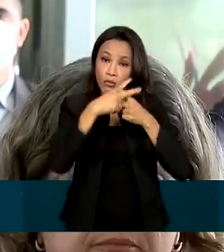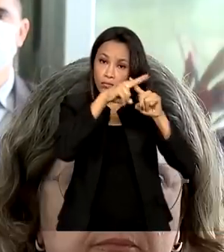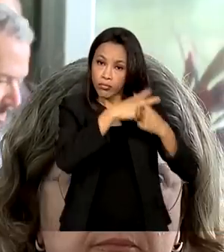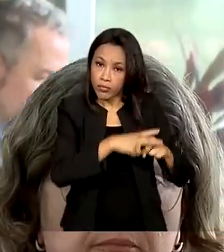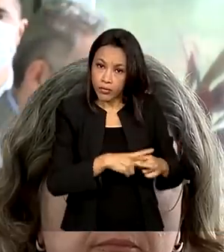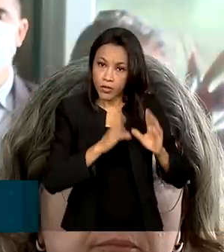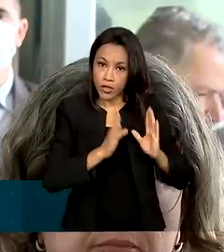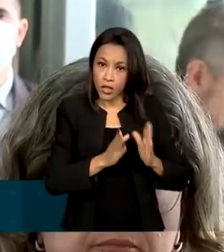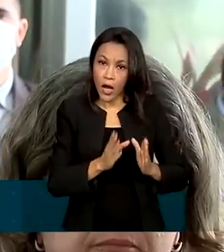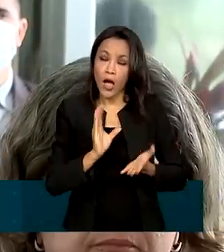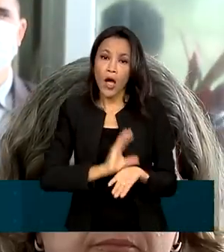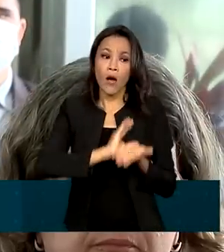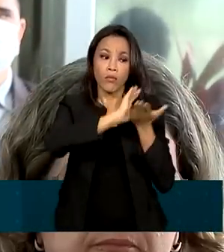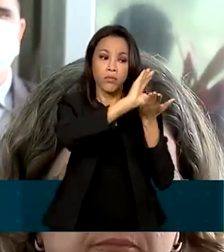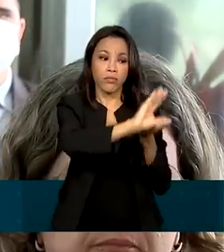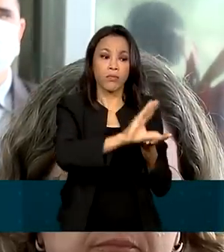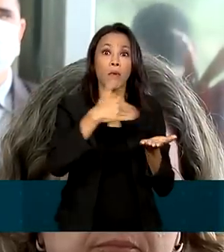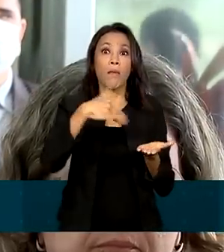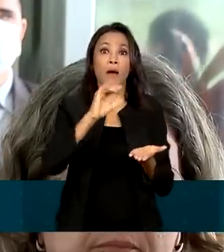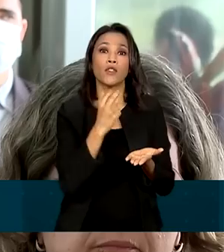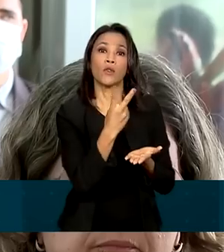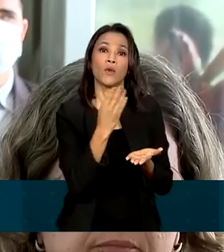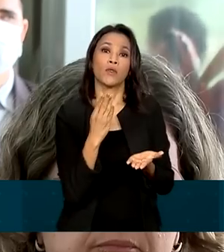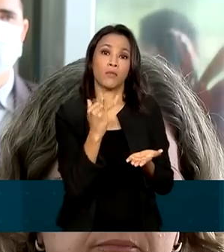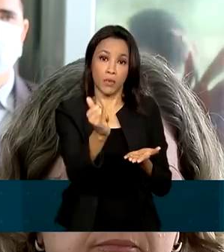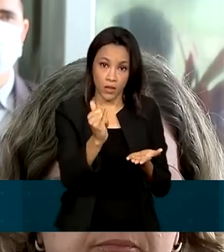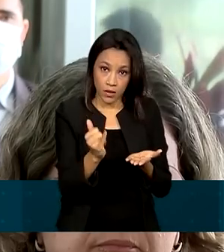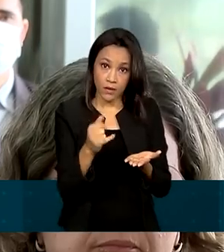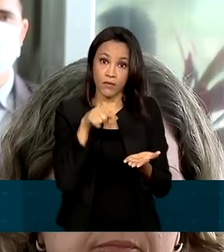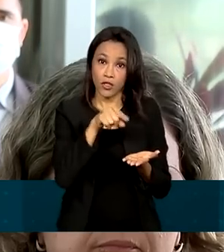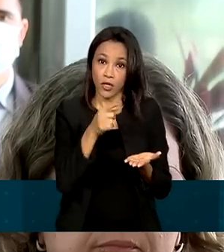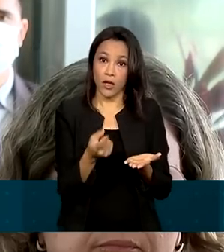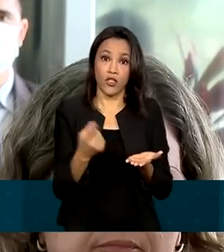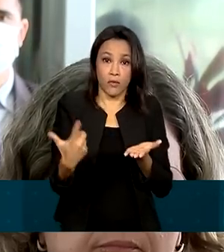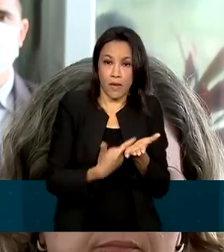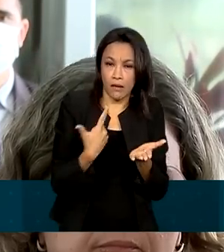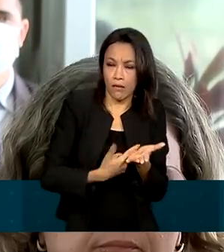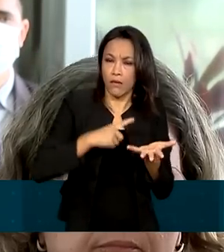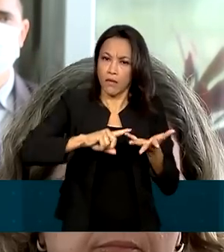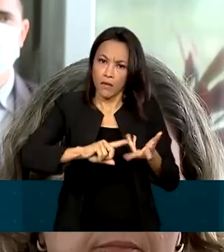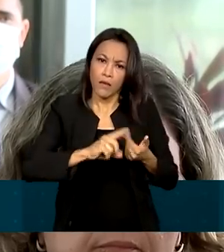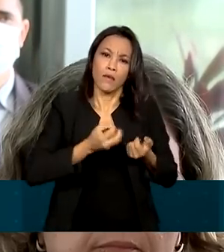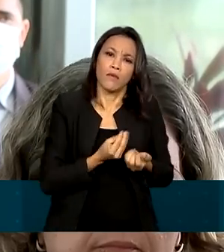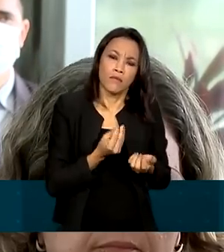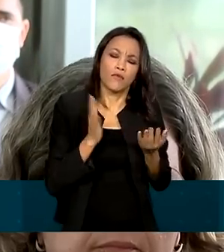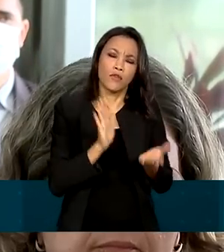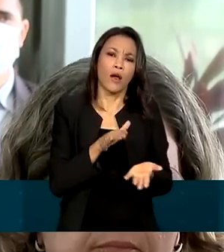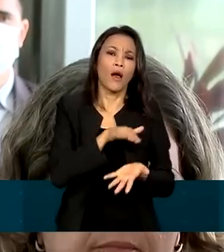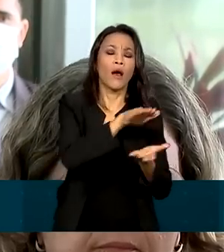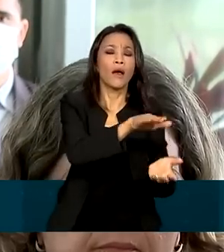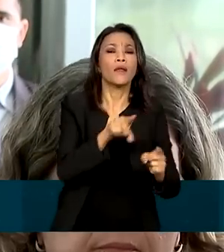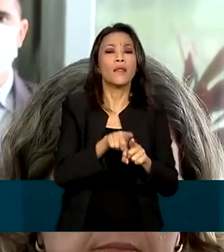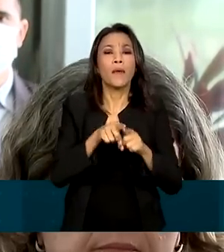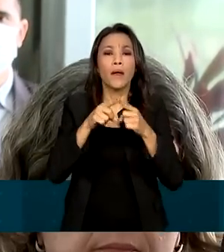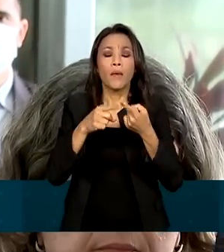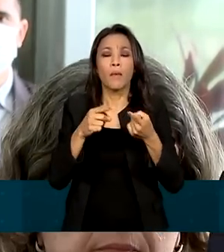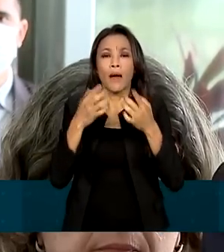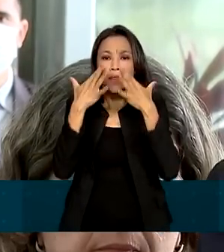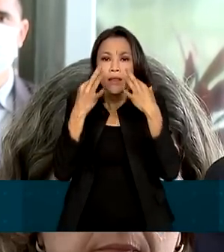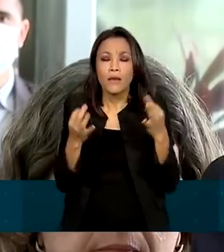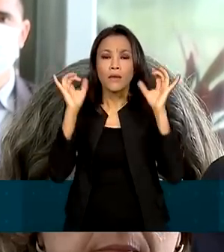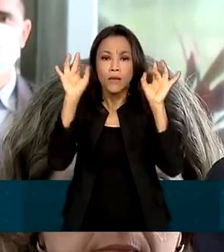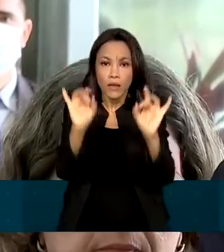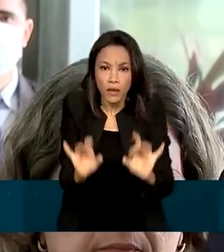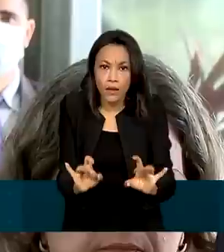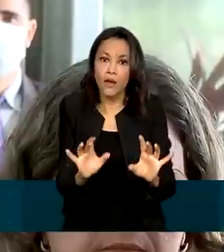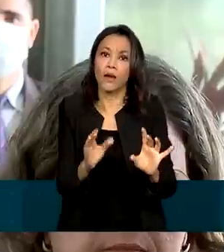foi investido mais de 2 bilhões e 600 milhões de reais e uma etapa de educação que precisava de uma atenção especial, principalmente